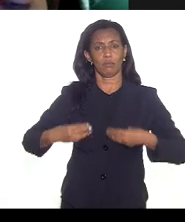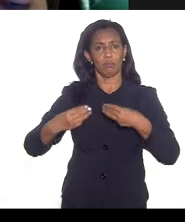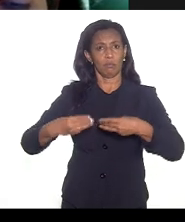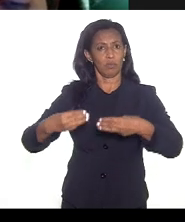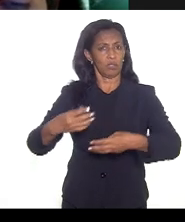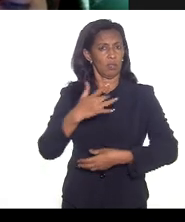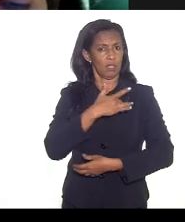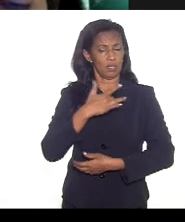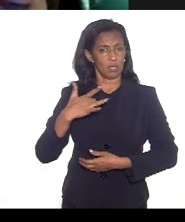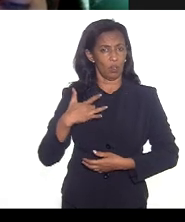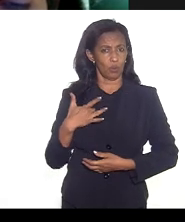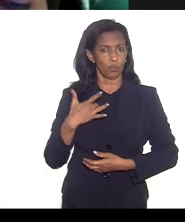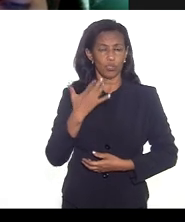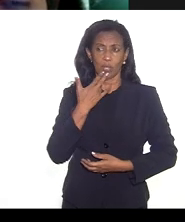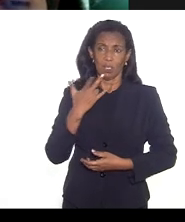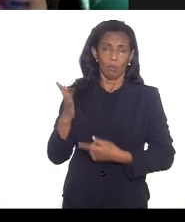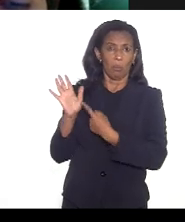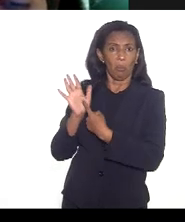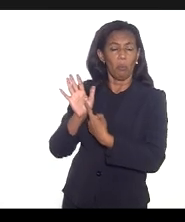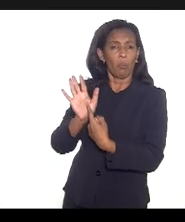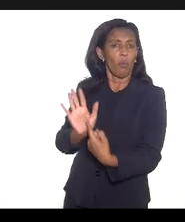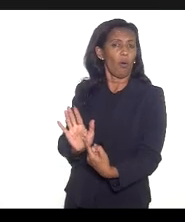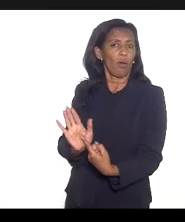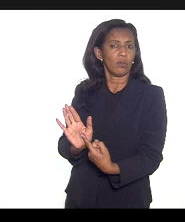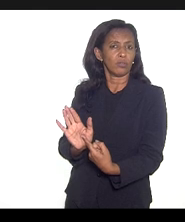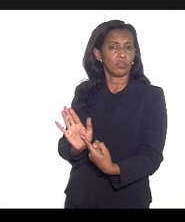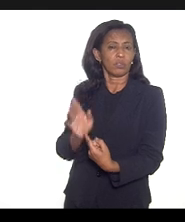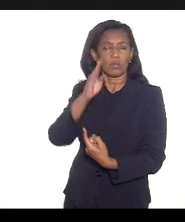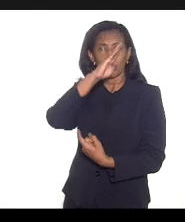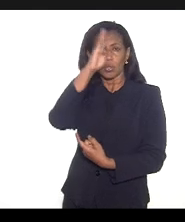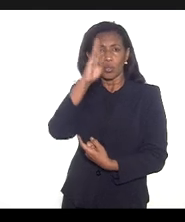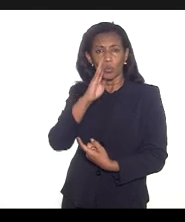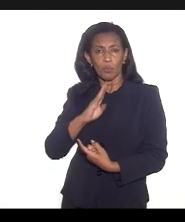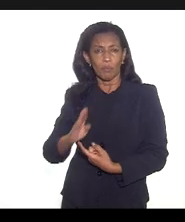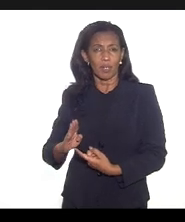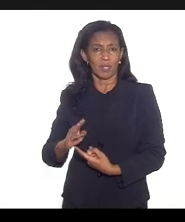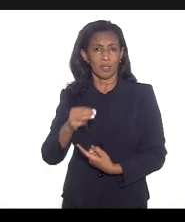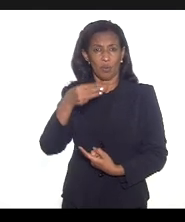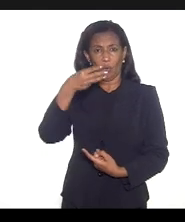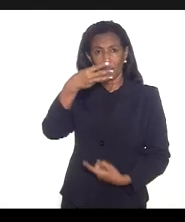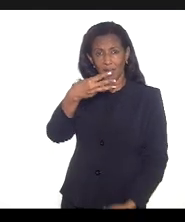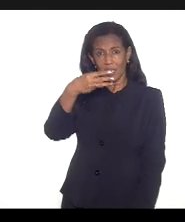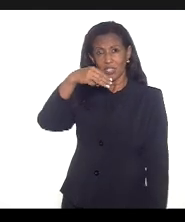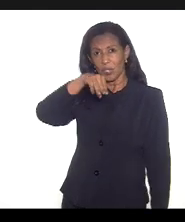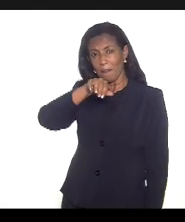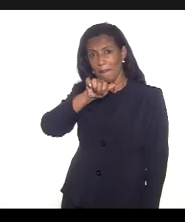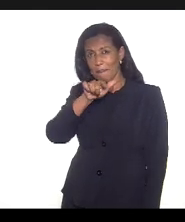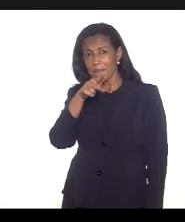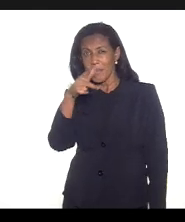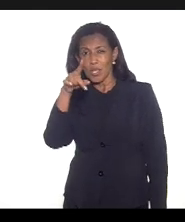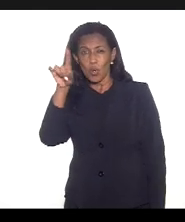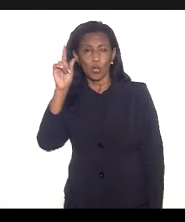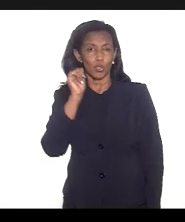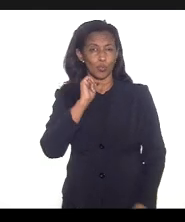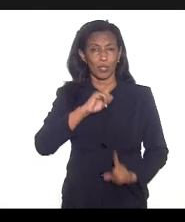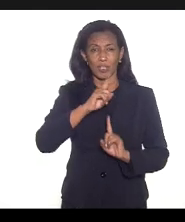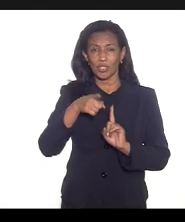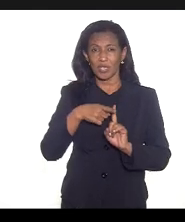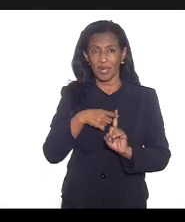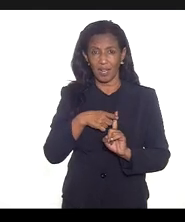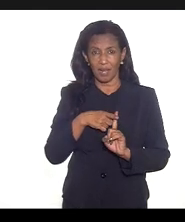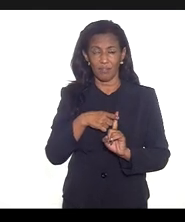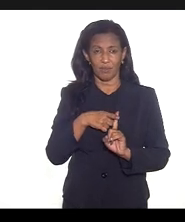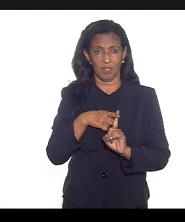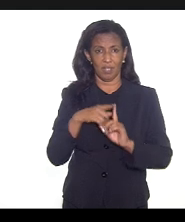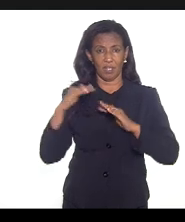ele demonstra que está no Brasil cerca de 3 milhões de mulheres grávidas e que o